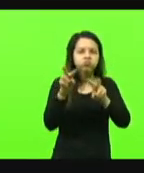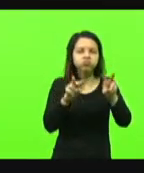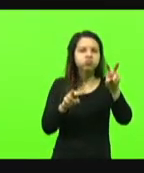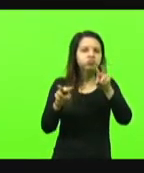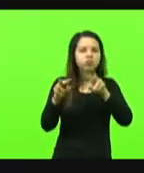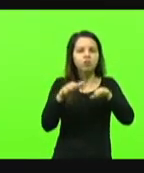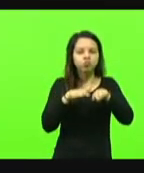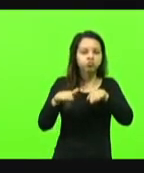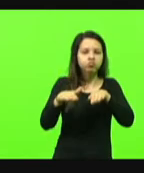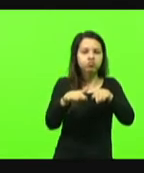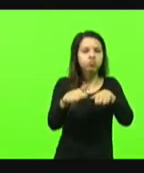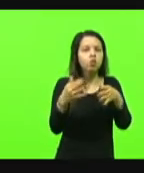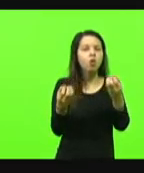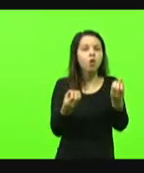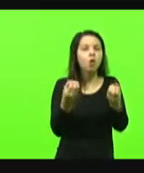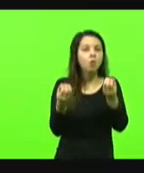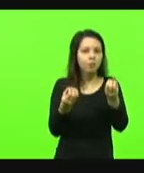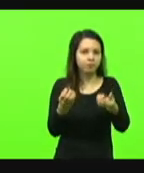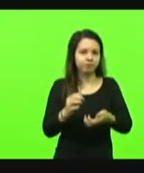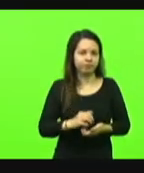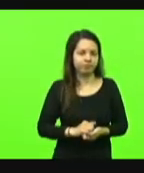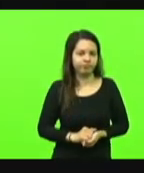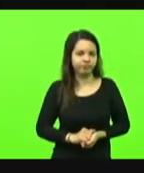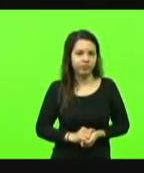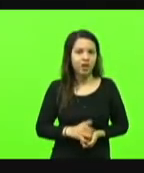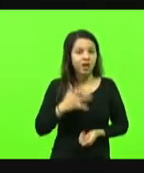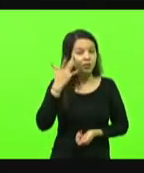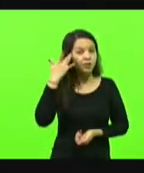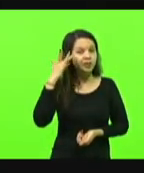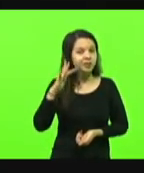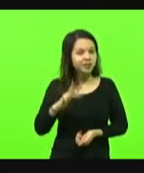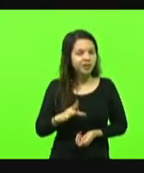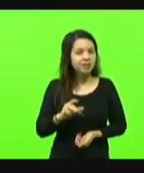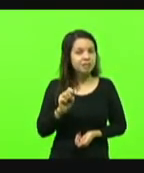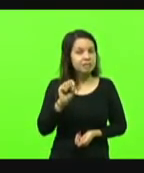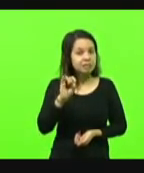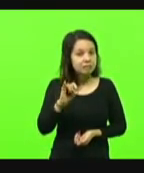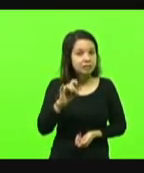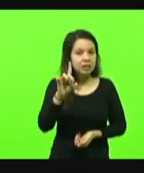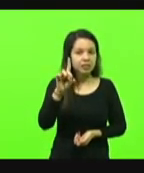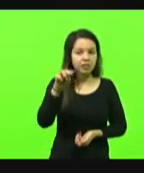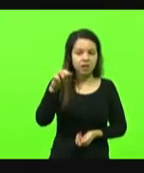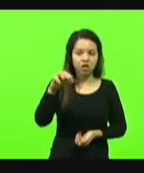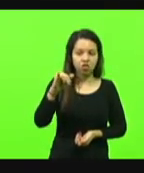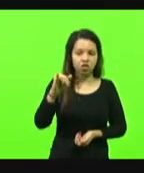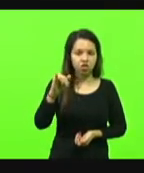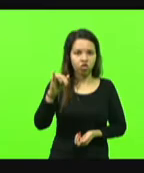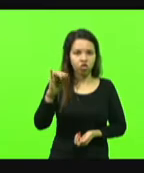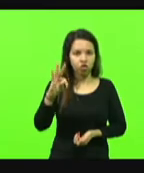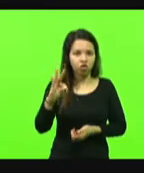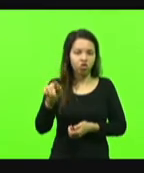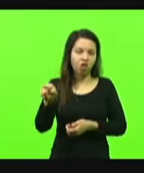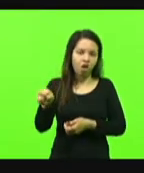Eu não sei se a ineficiência do DENIT, o que é, porque,